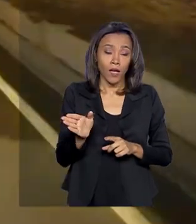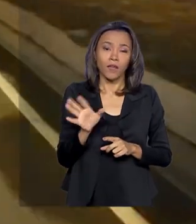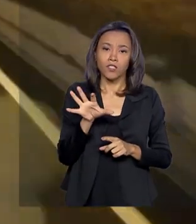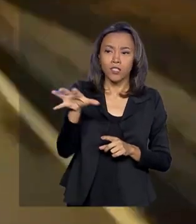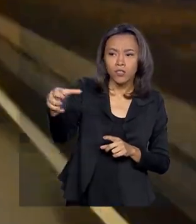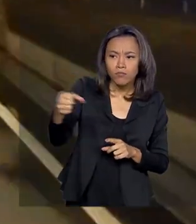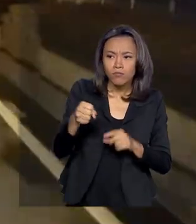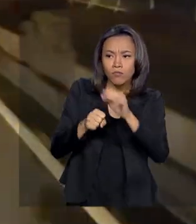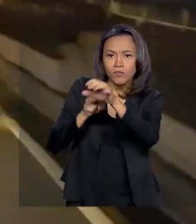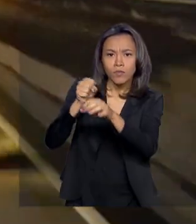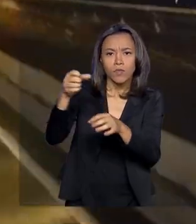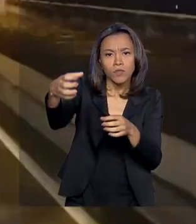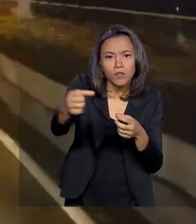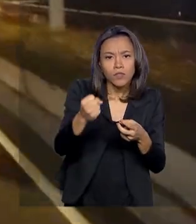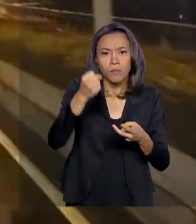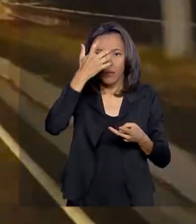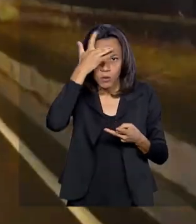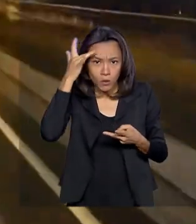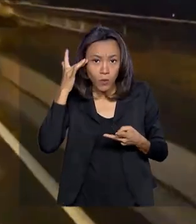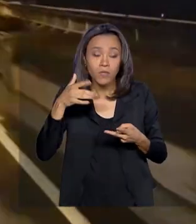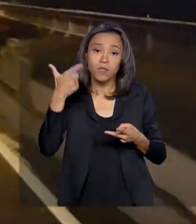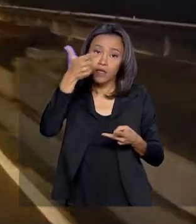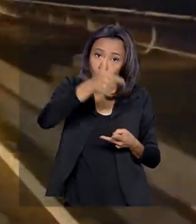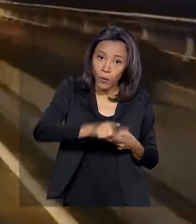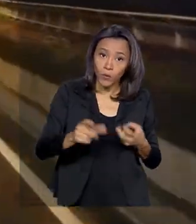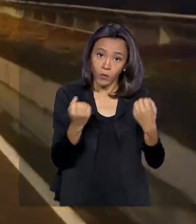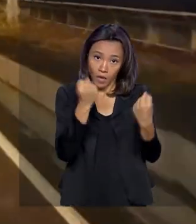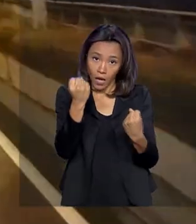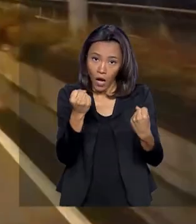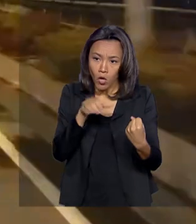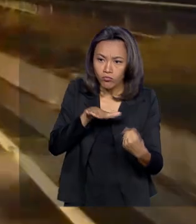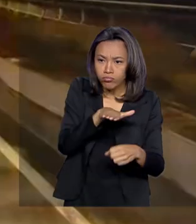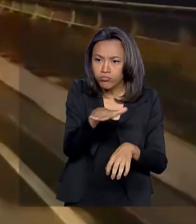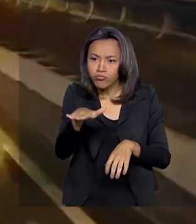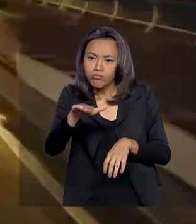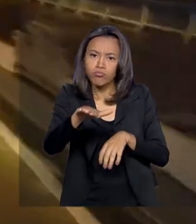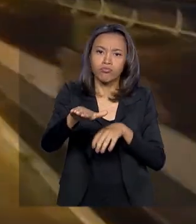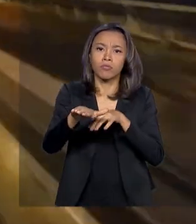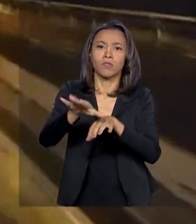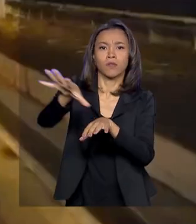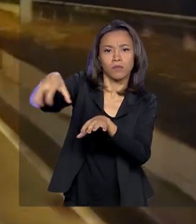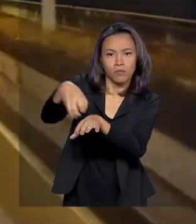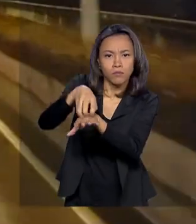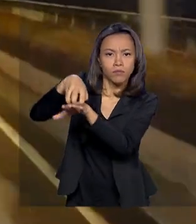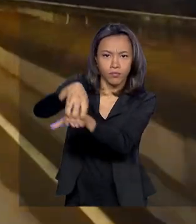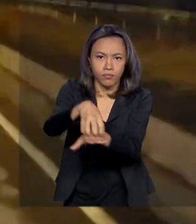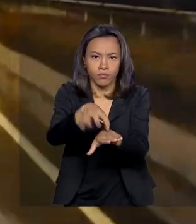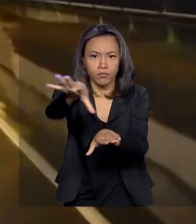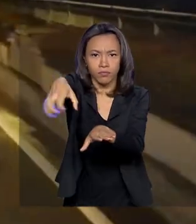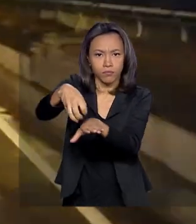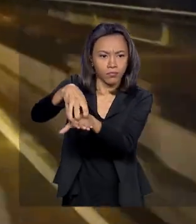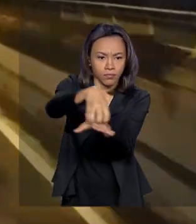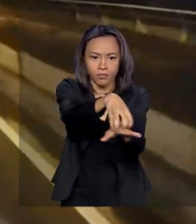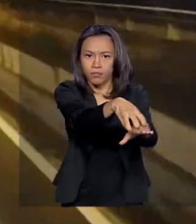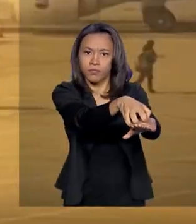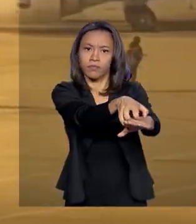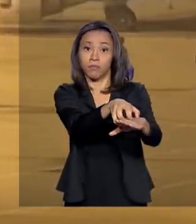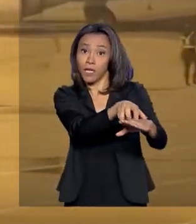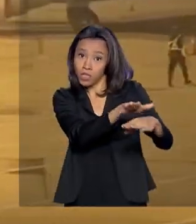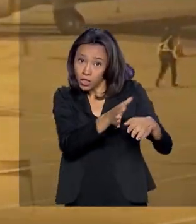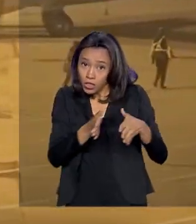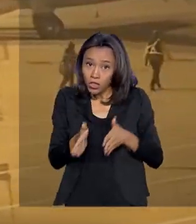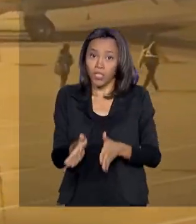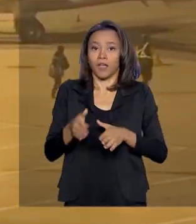recolher. Tem mais um veículo que ainda está terminando de recolher. Estamos voltando para o Trail Shangri-La, onde todos vão se reunir para ir para o aeroporto em breve.